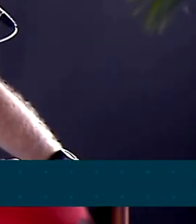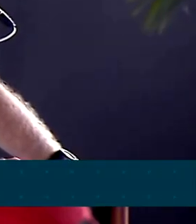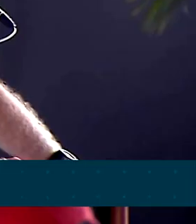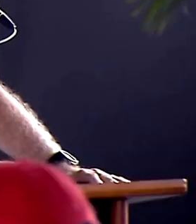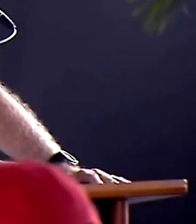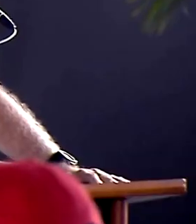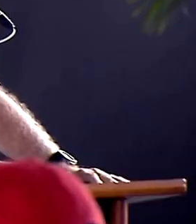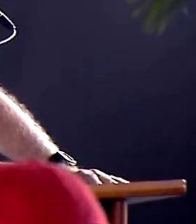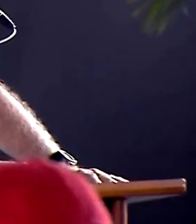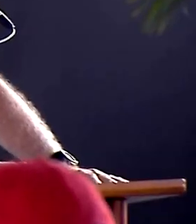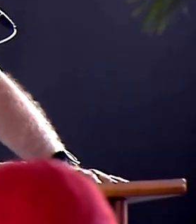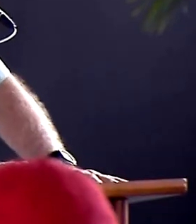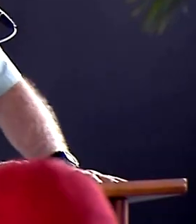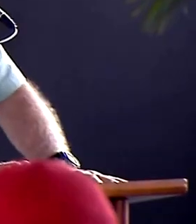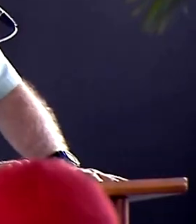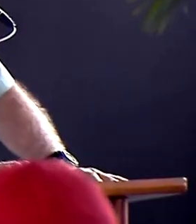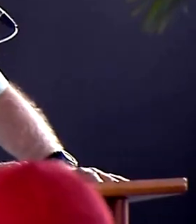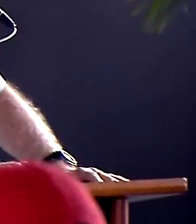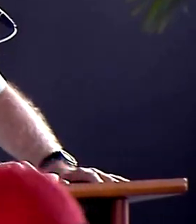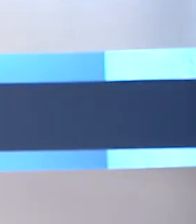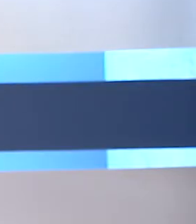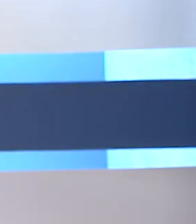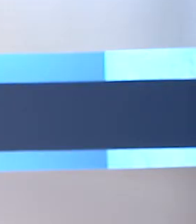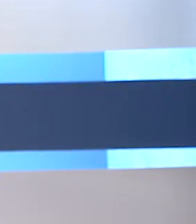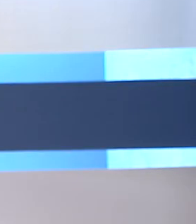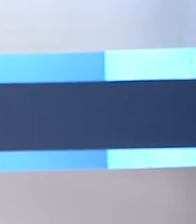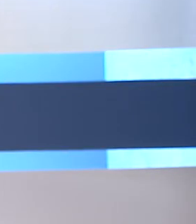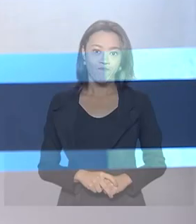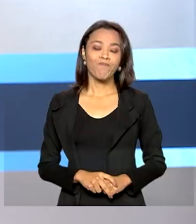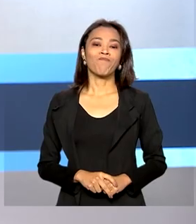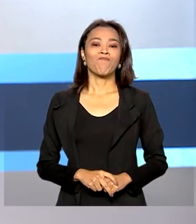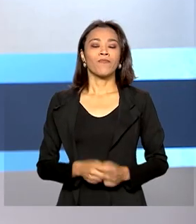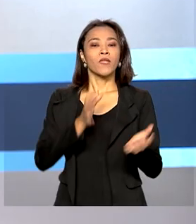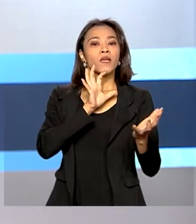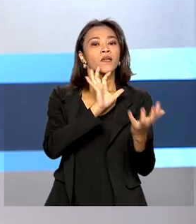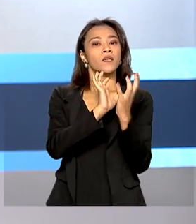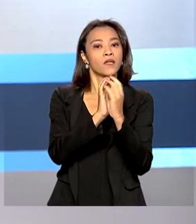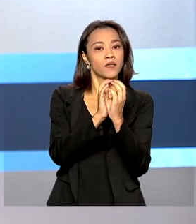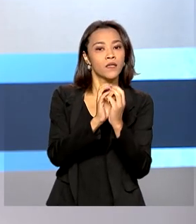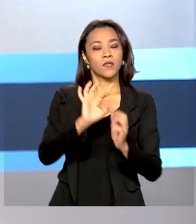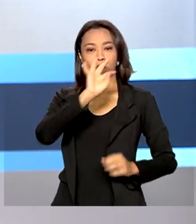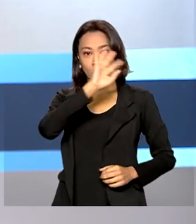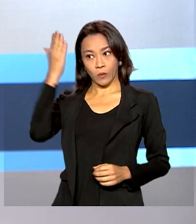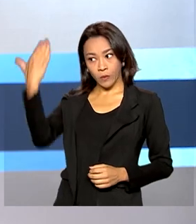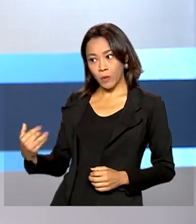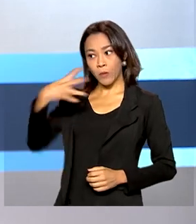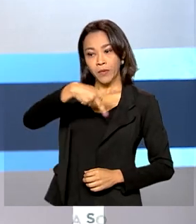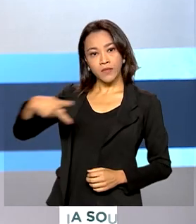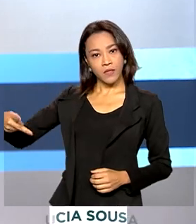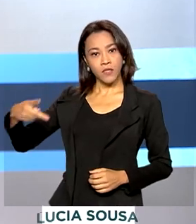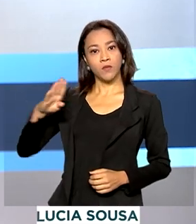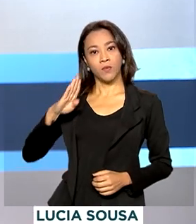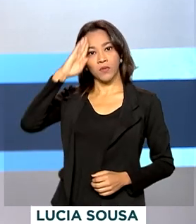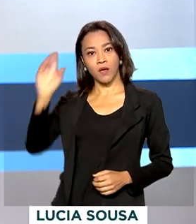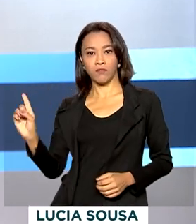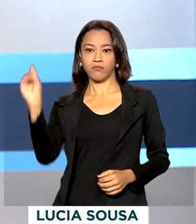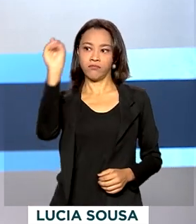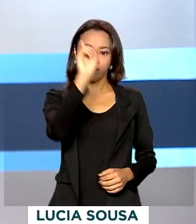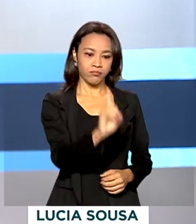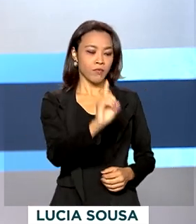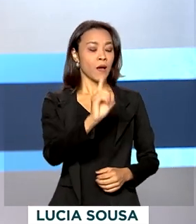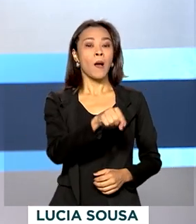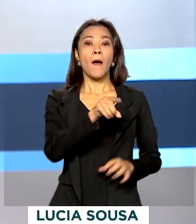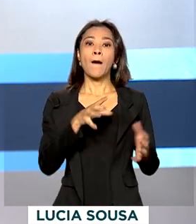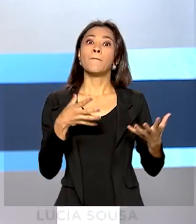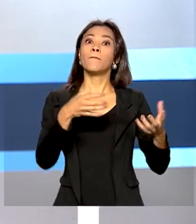senão um progresso para o nosso Brasil. Em Pernambuco, o presidente Bolsonaro participou da posse do novo Comando